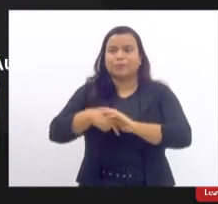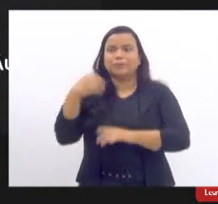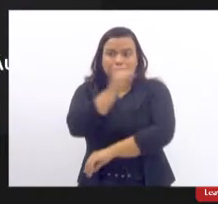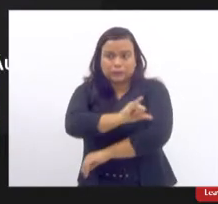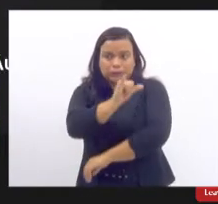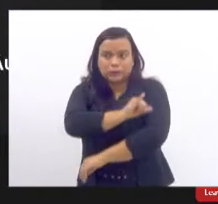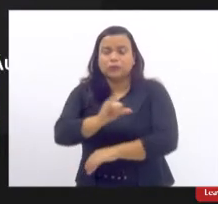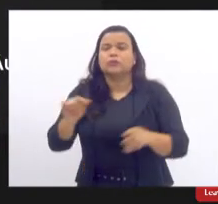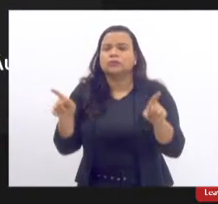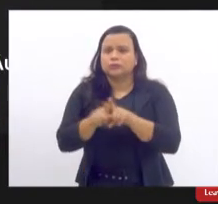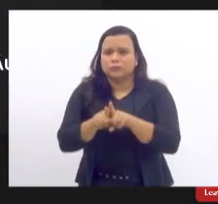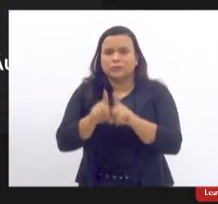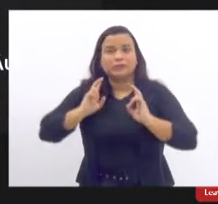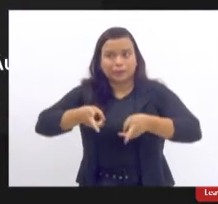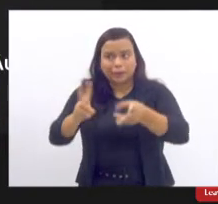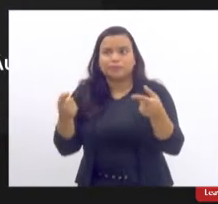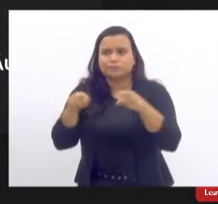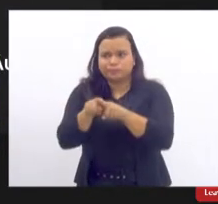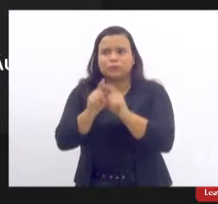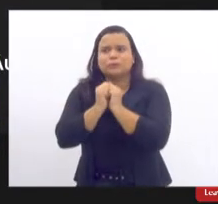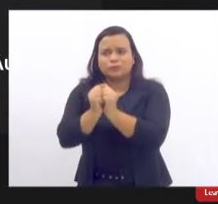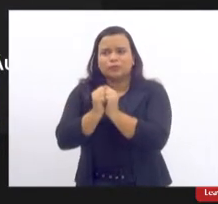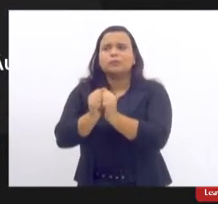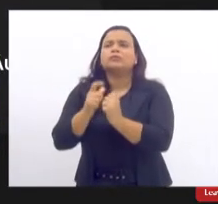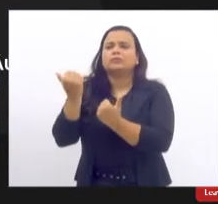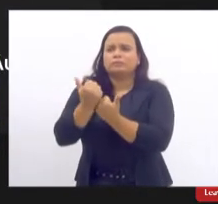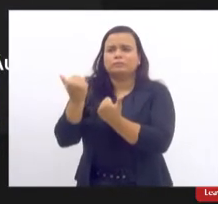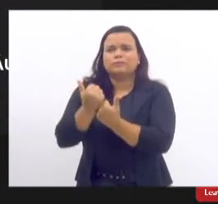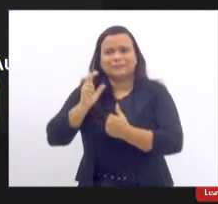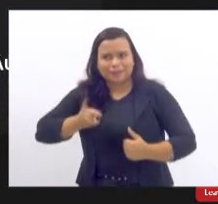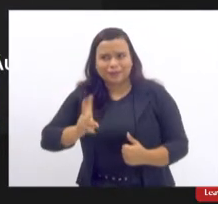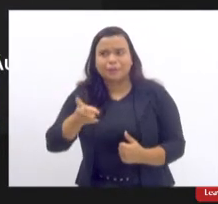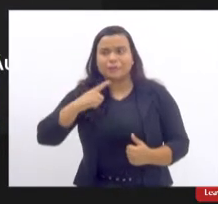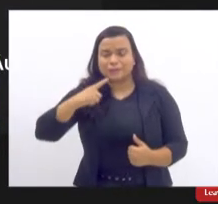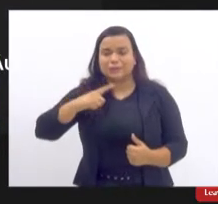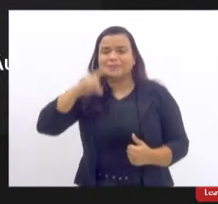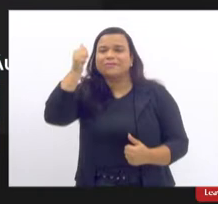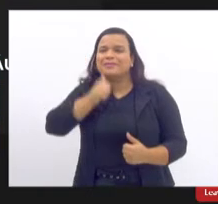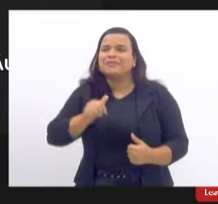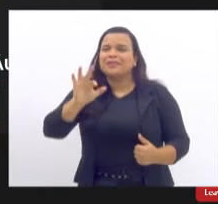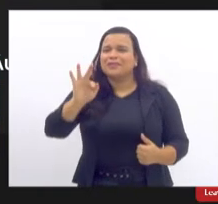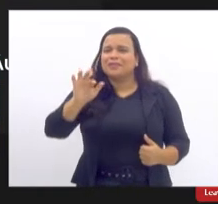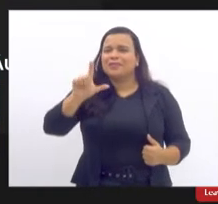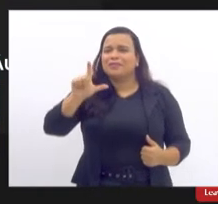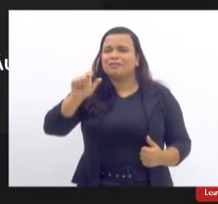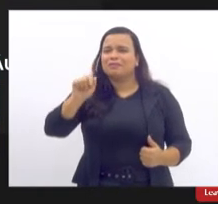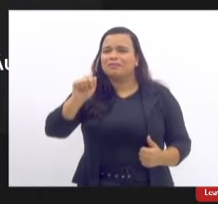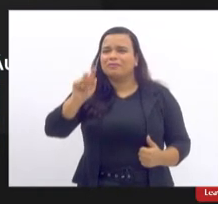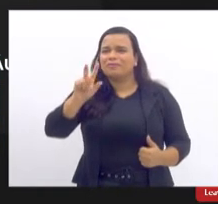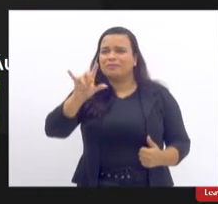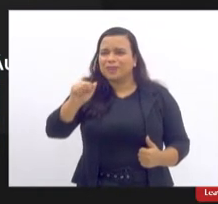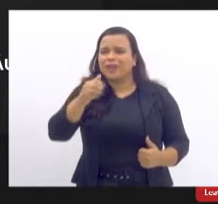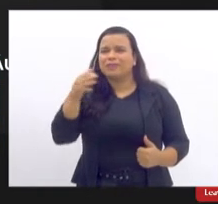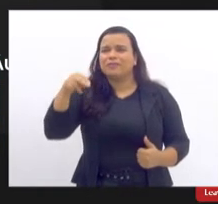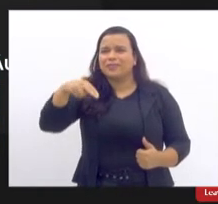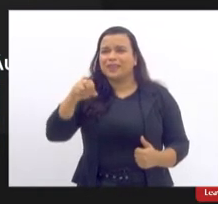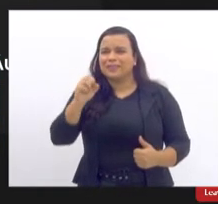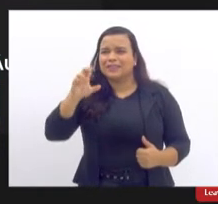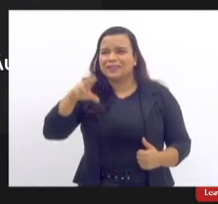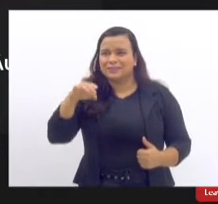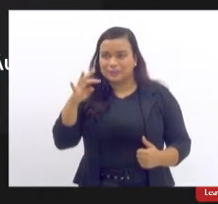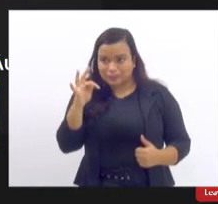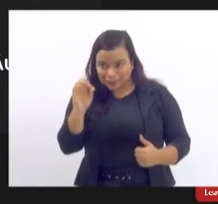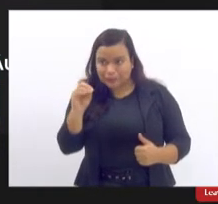que sempre é a nossa parceira. Está aqui a Flávia Nascimento. nós temos